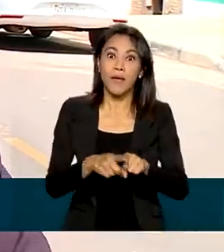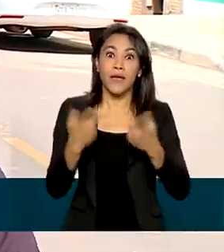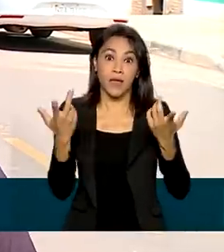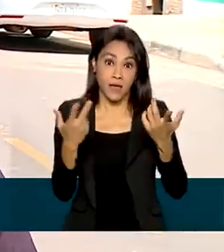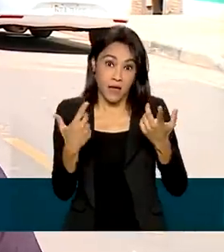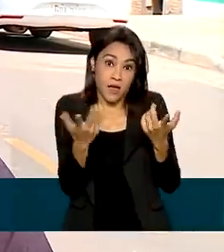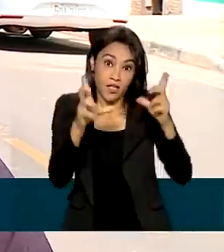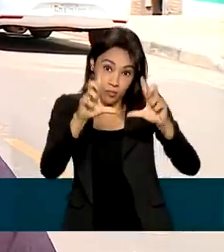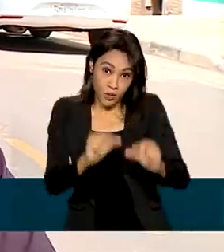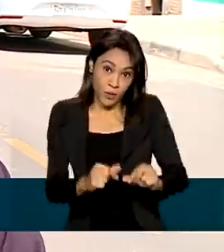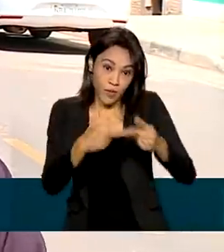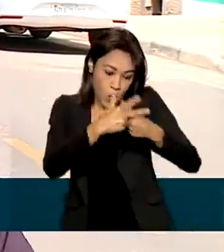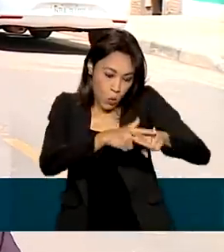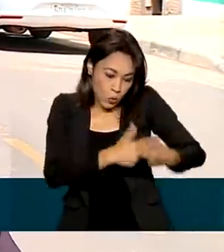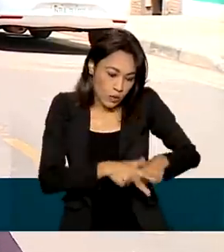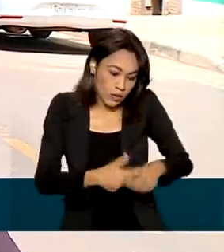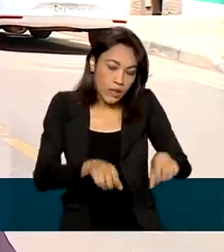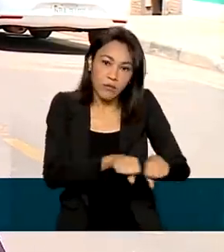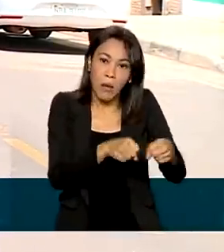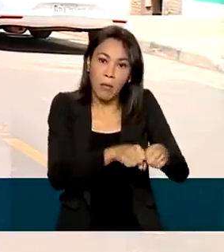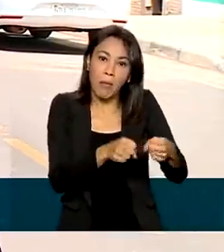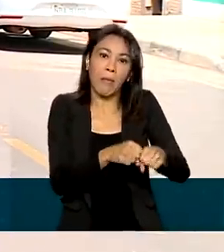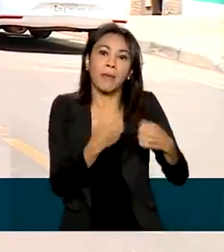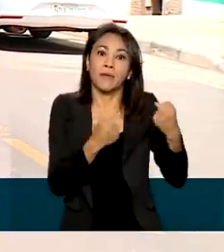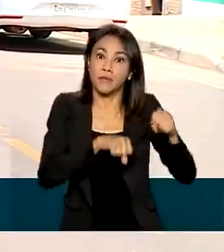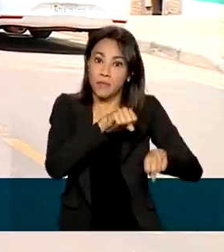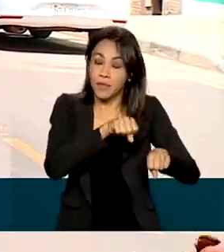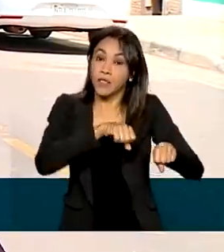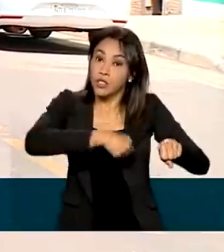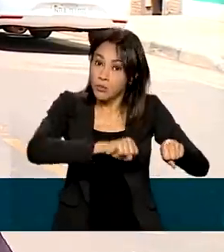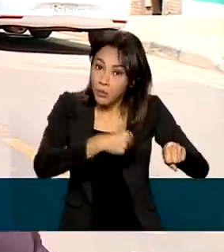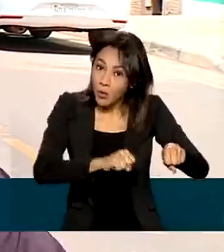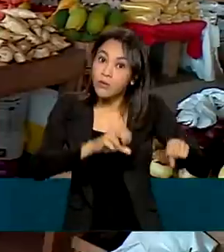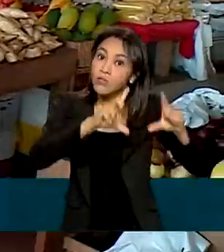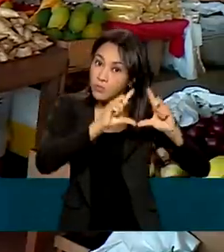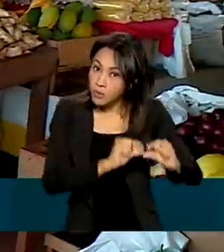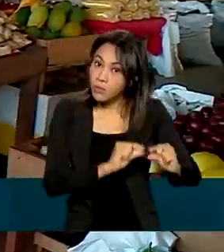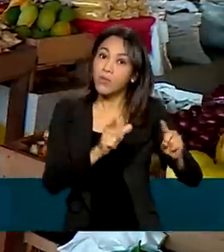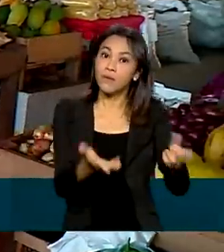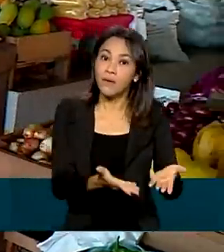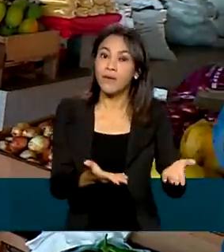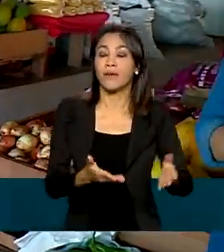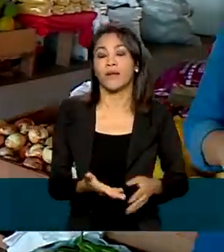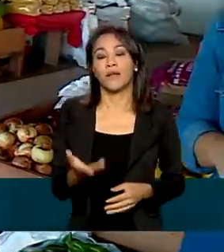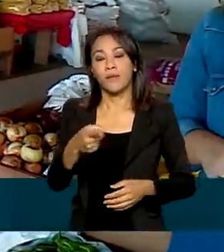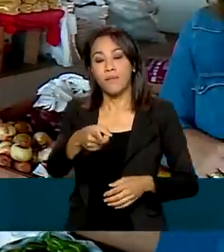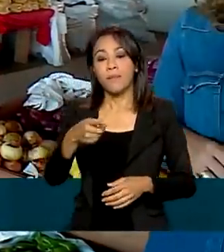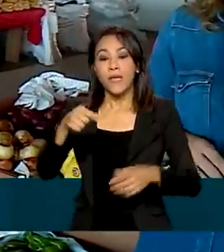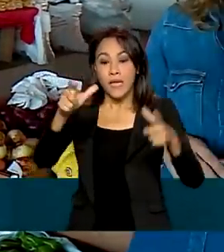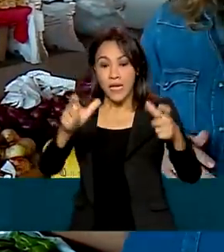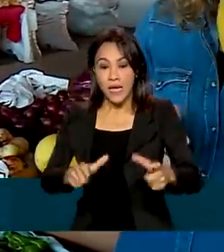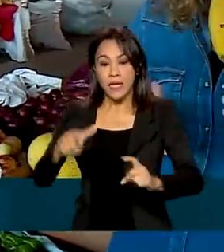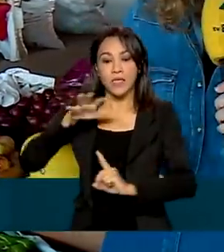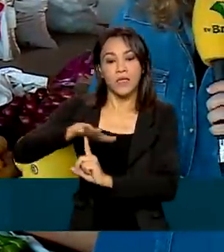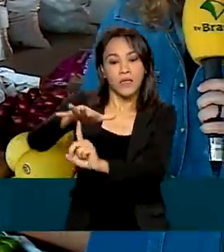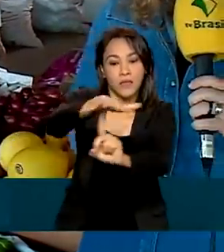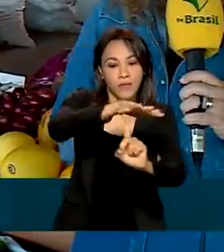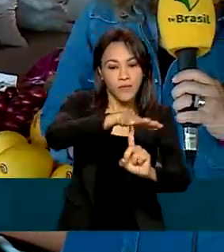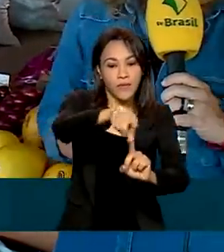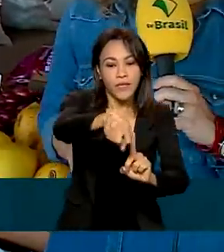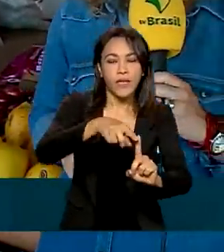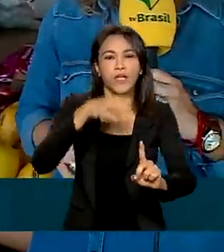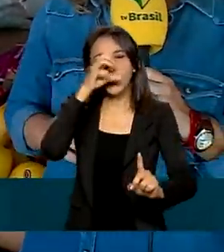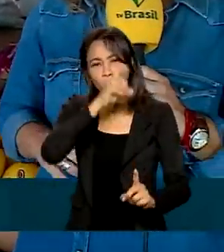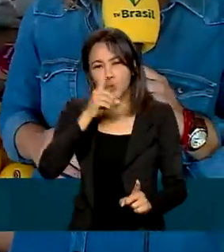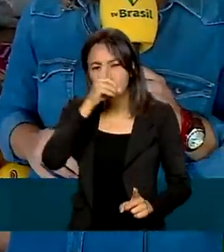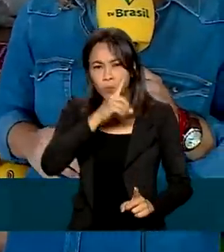diminuíram, a gente está gastando menos no nosso transporte e conseguindo fazer mais corridas. O mercado municipal de Rorainópolis funciona de domingo